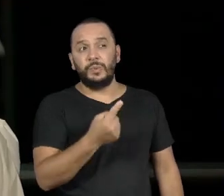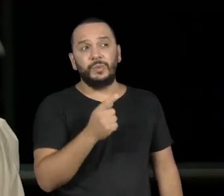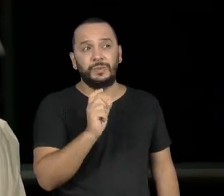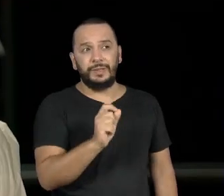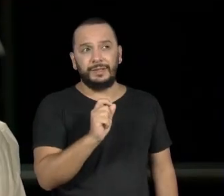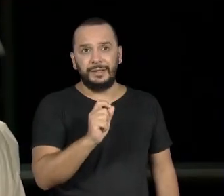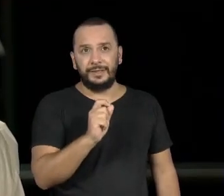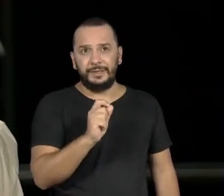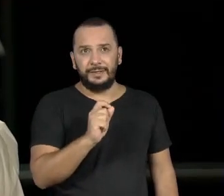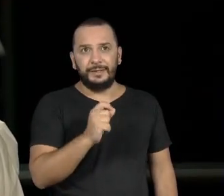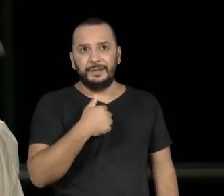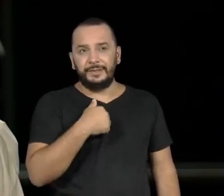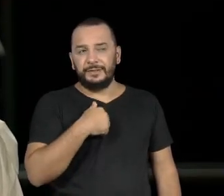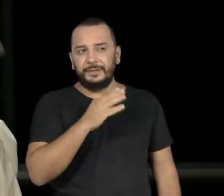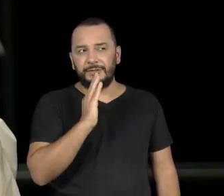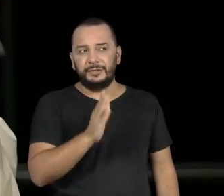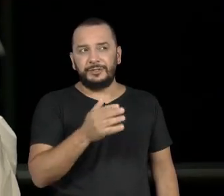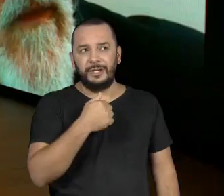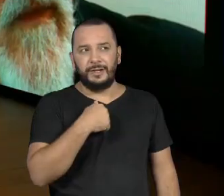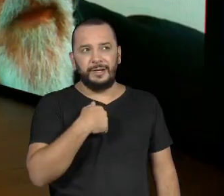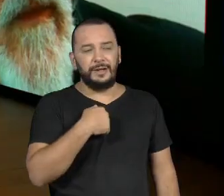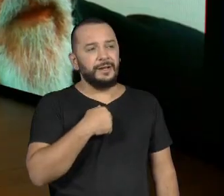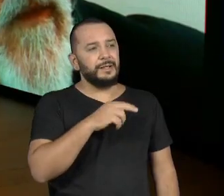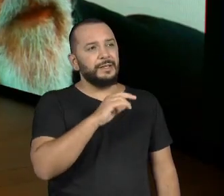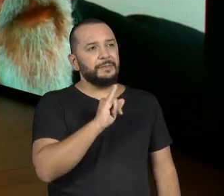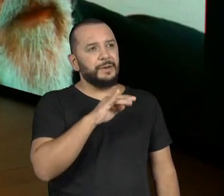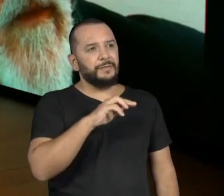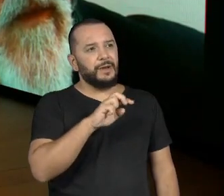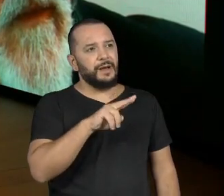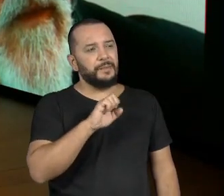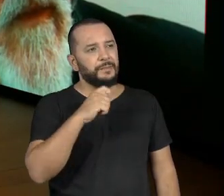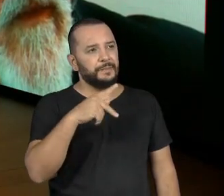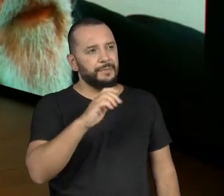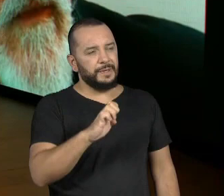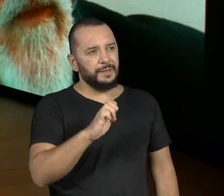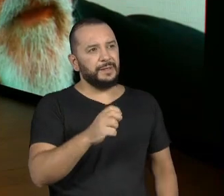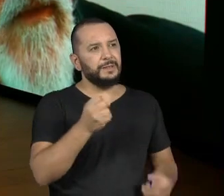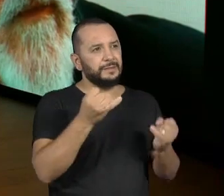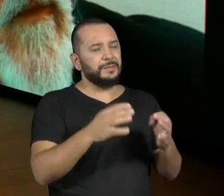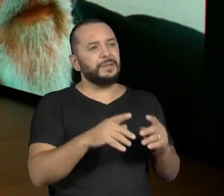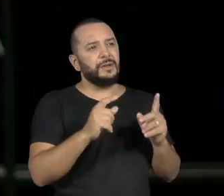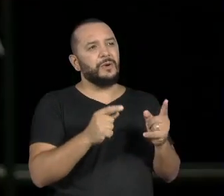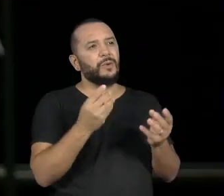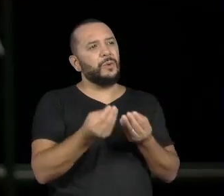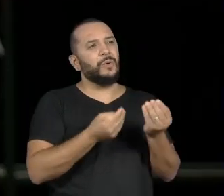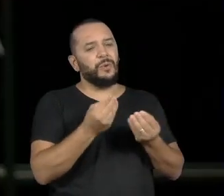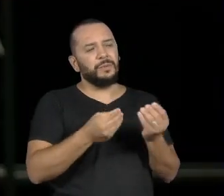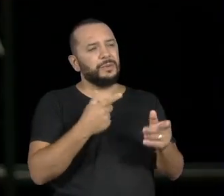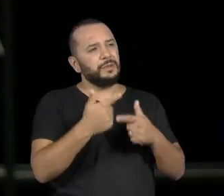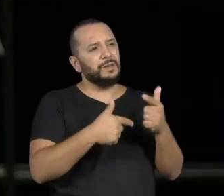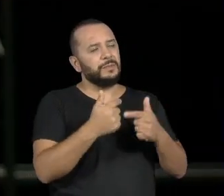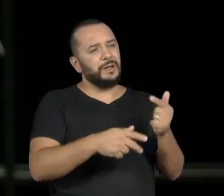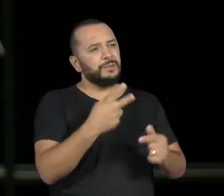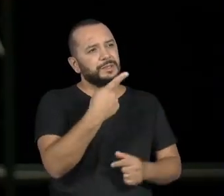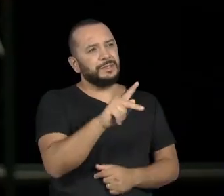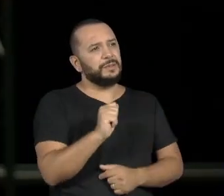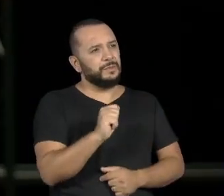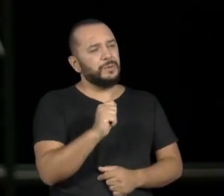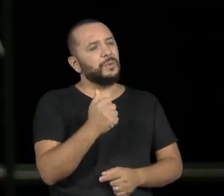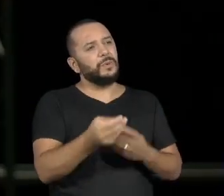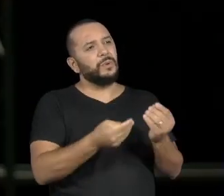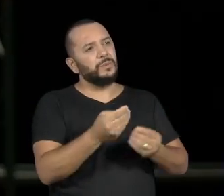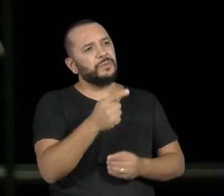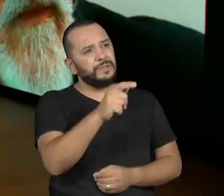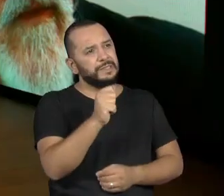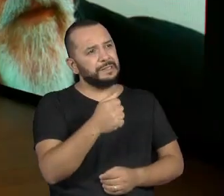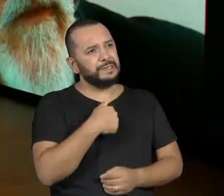Irma Vap, né? Porque foi um fenômeno. Queria que você falasse um pouco sobre esse processo de trabalho e como foi ficar tanto